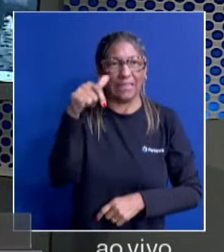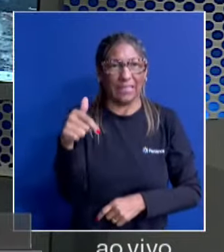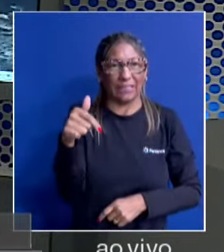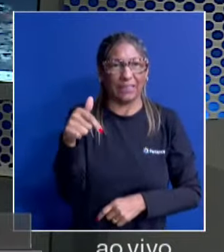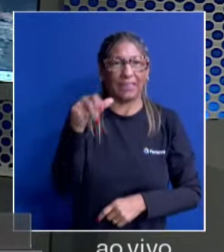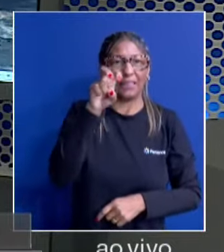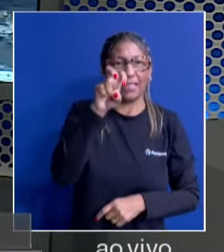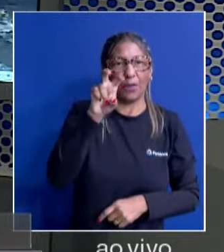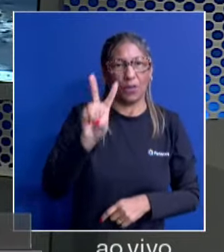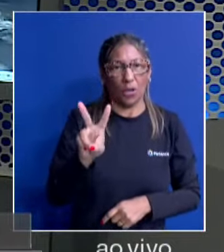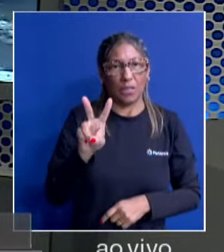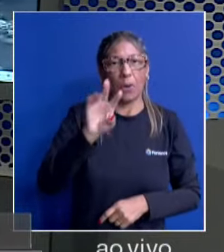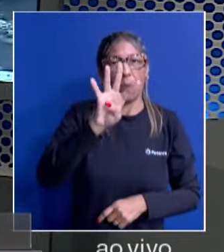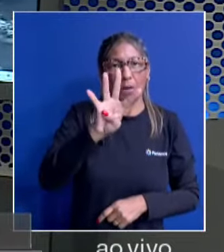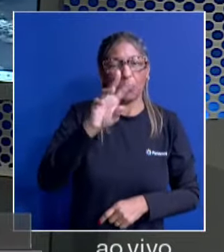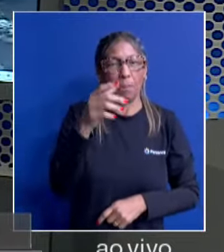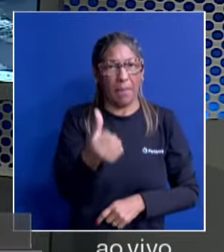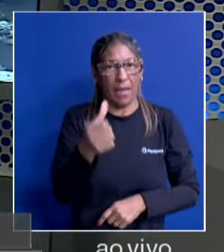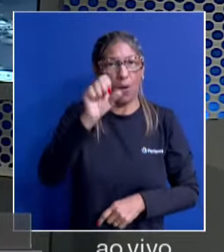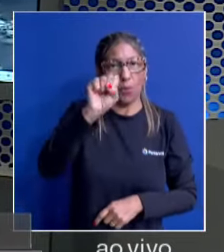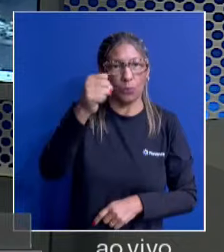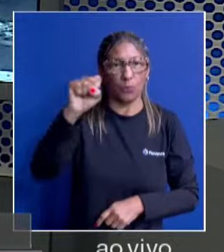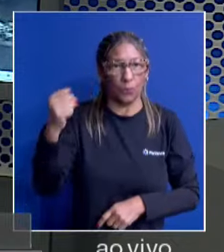-52-4688.